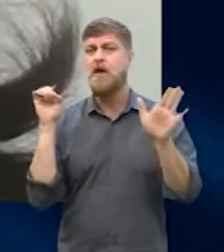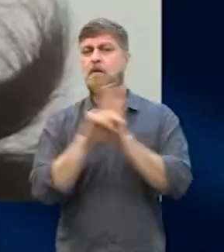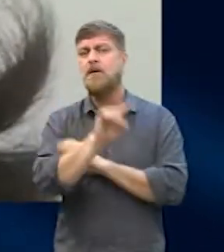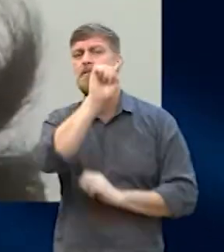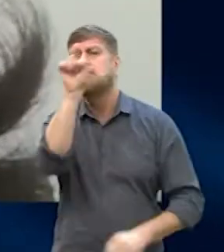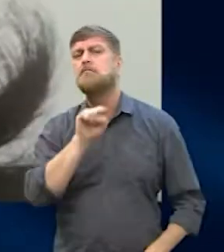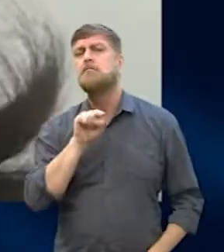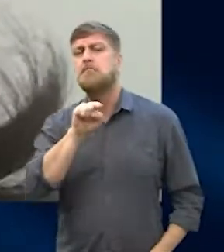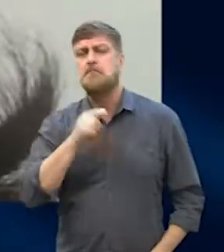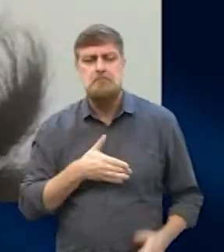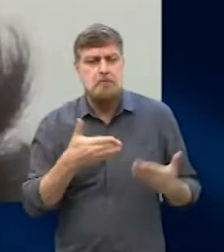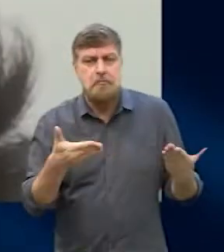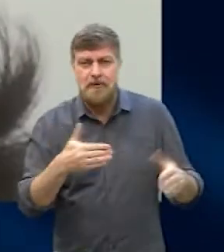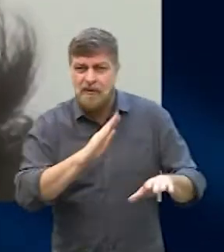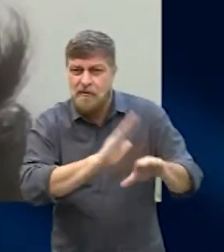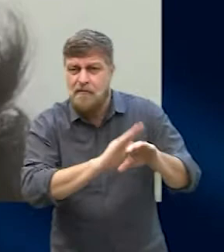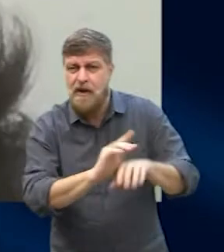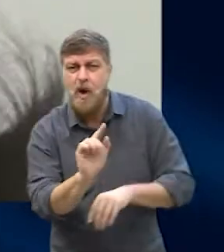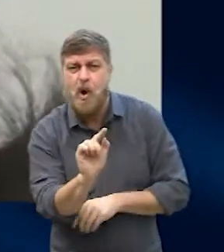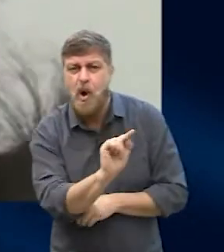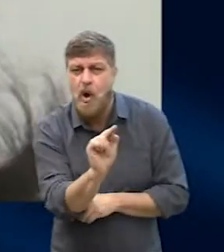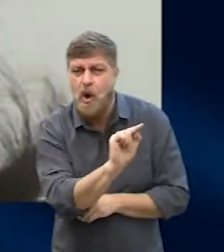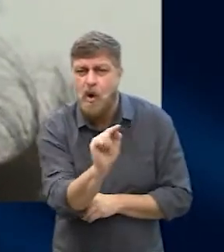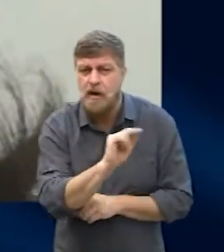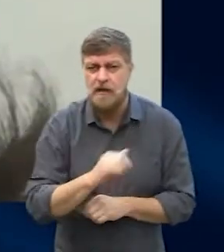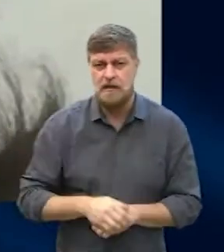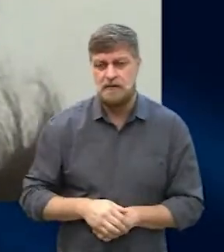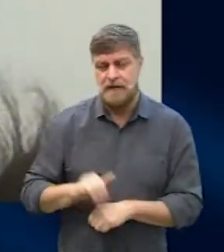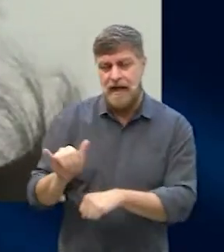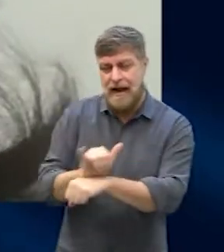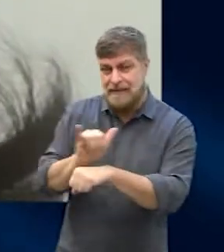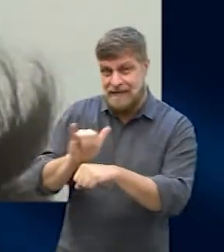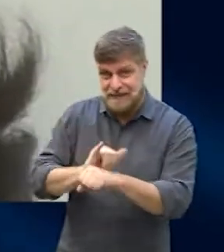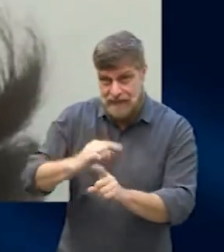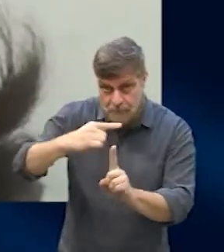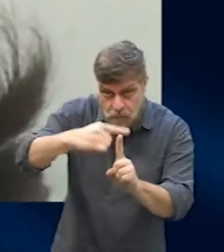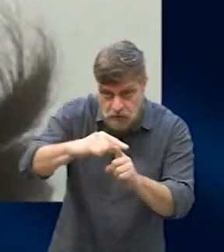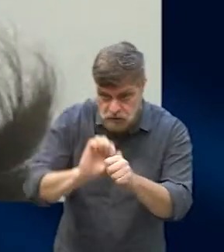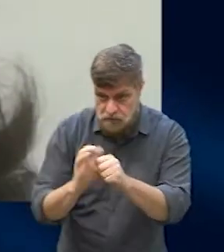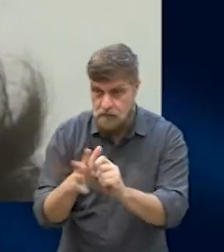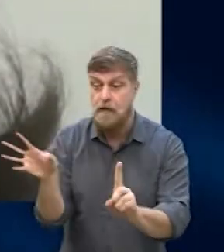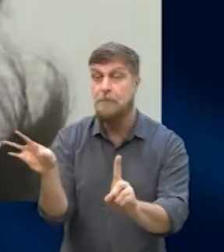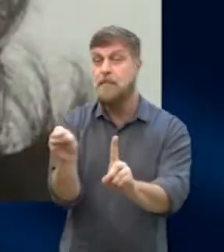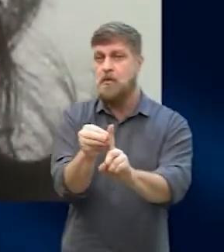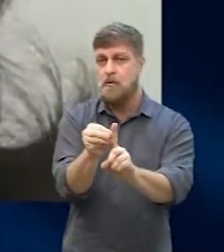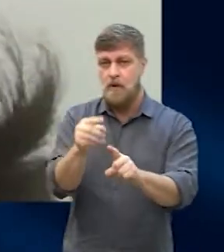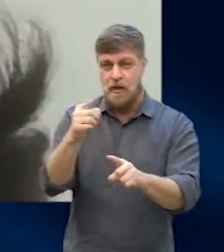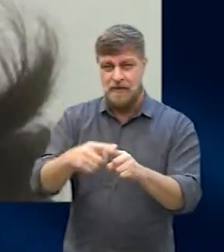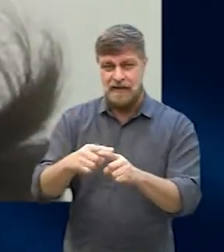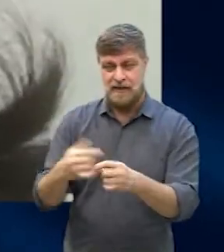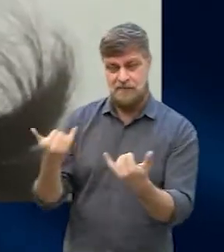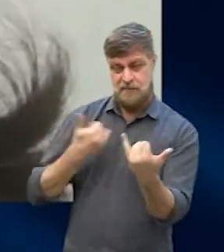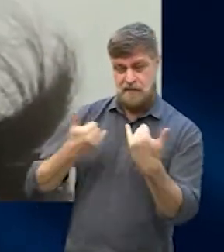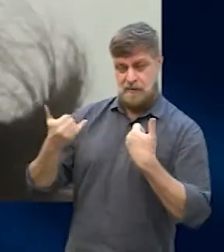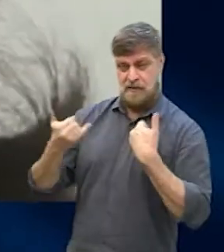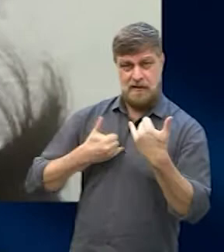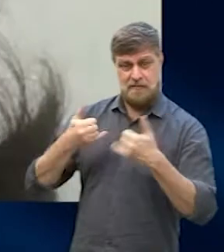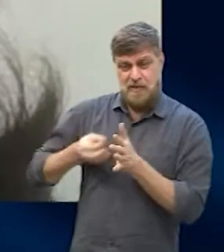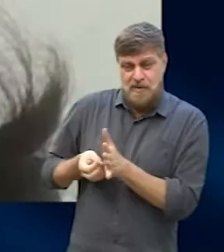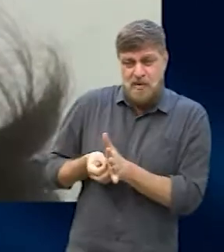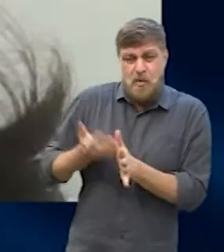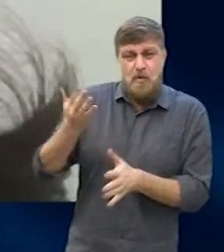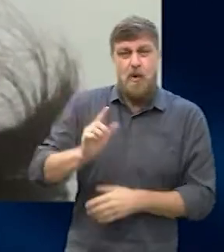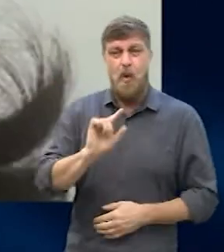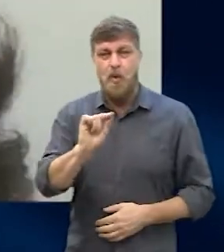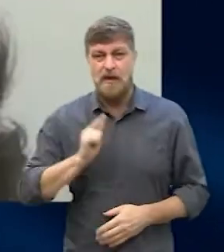pergunta é qual é a orientação que a Odevisa tem feito? Como que tem sido o procedimento em caso positivo? Porque por muitos relatos que nos chegaram,